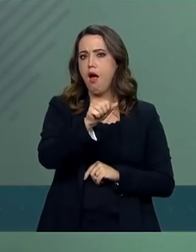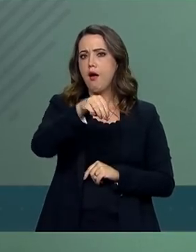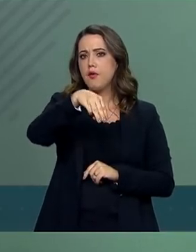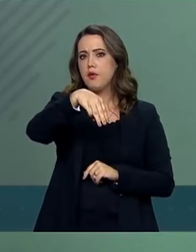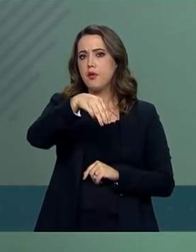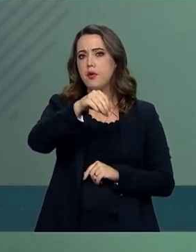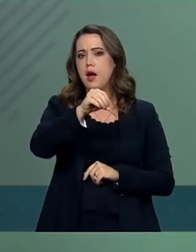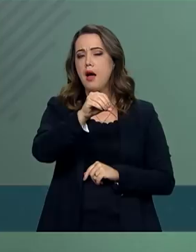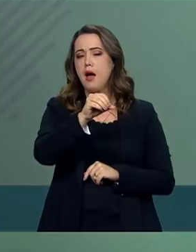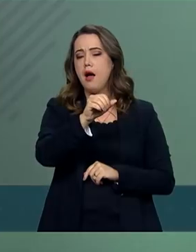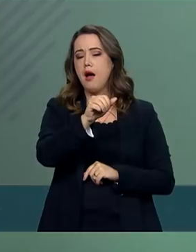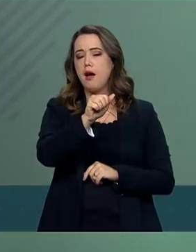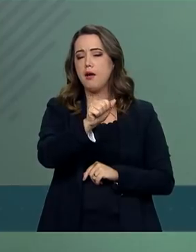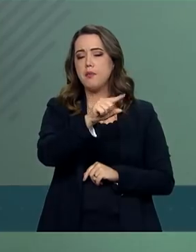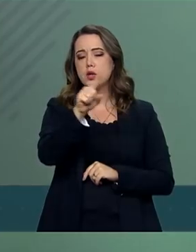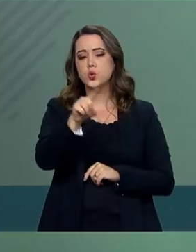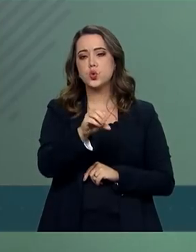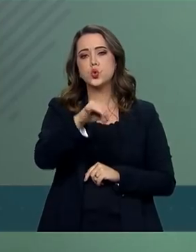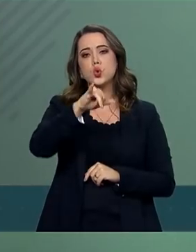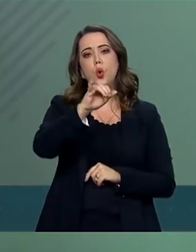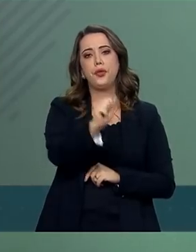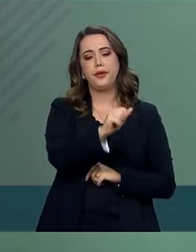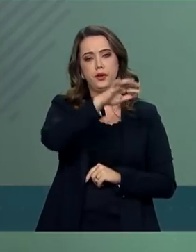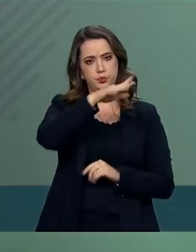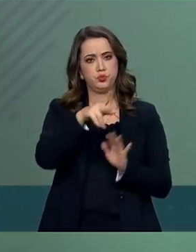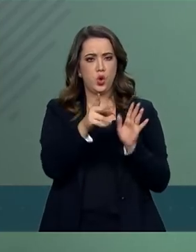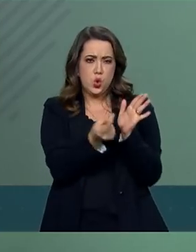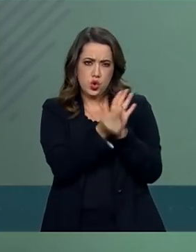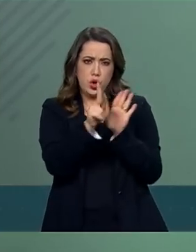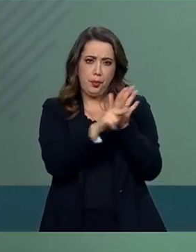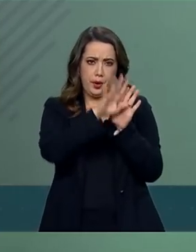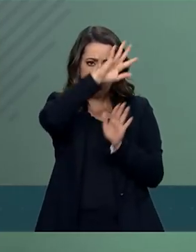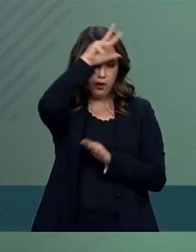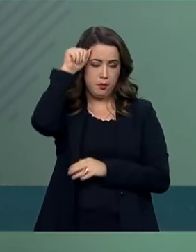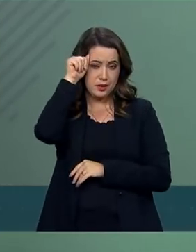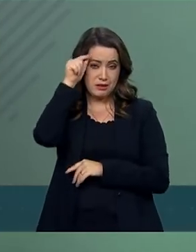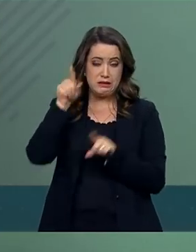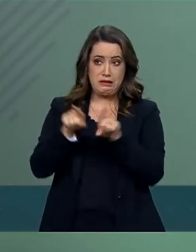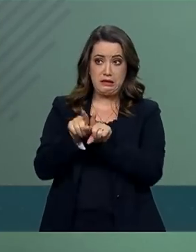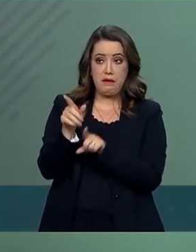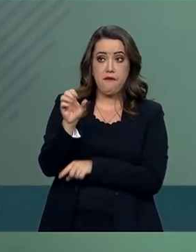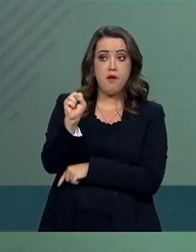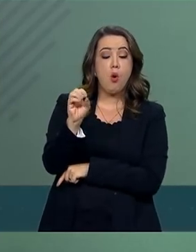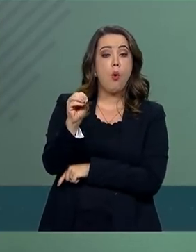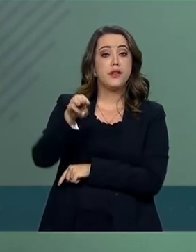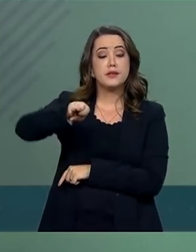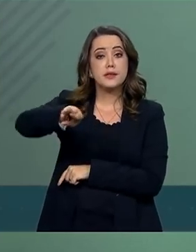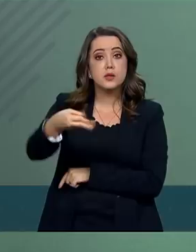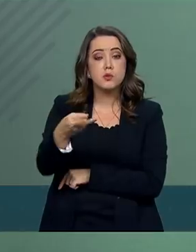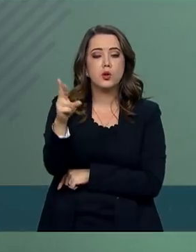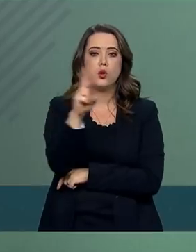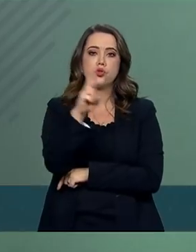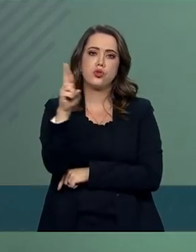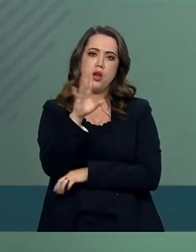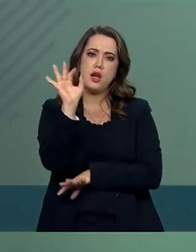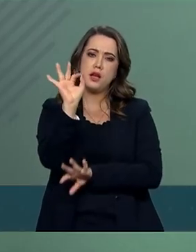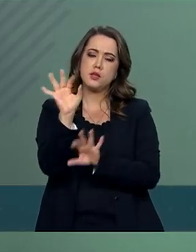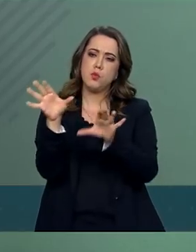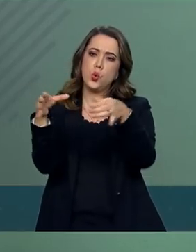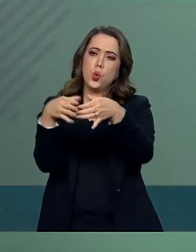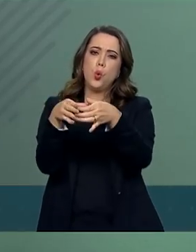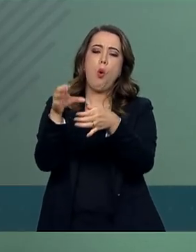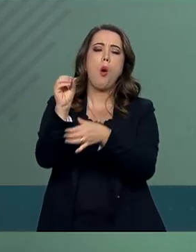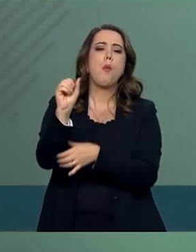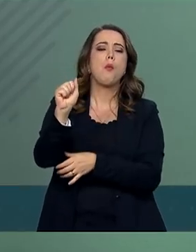,5 bilhão, nesse período, dos quais 800 milhões para organizações não